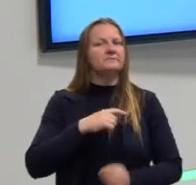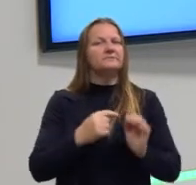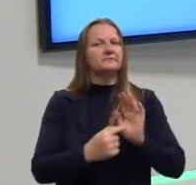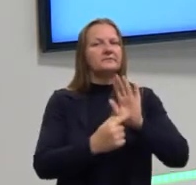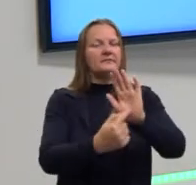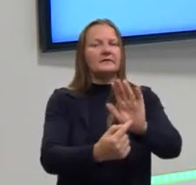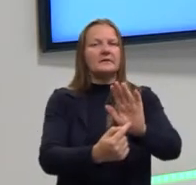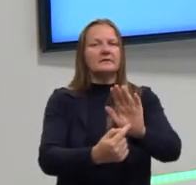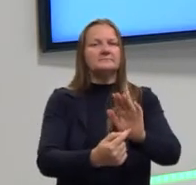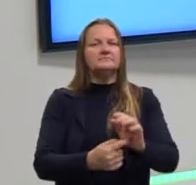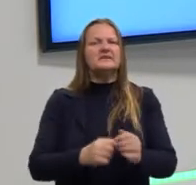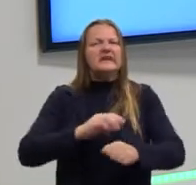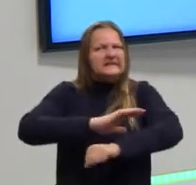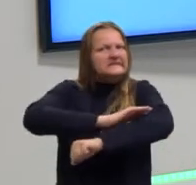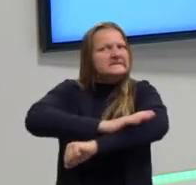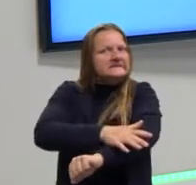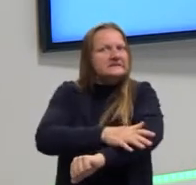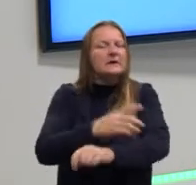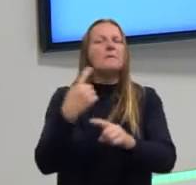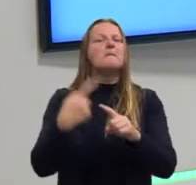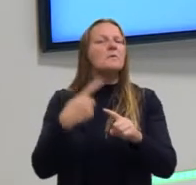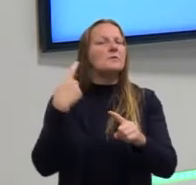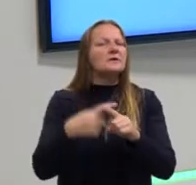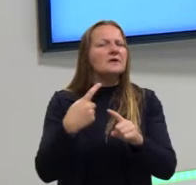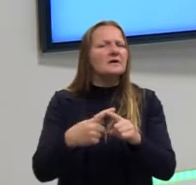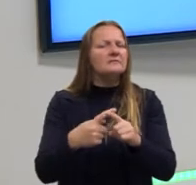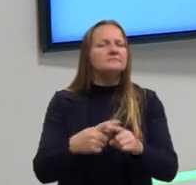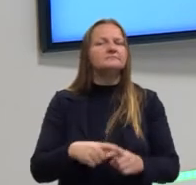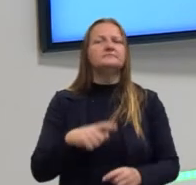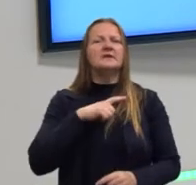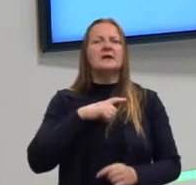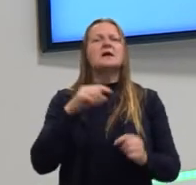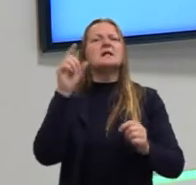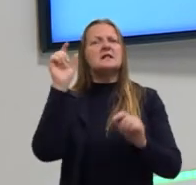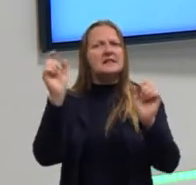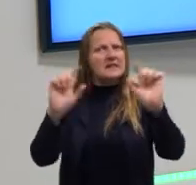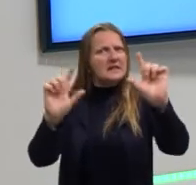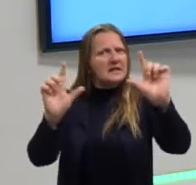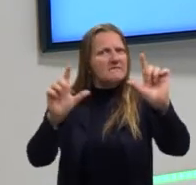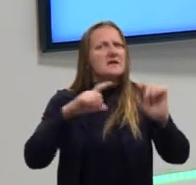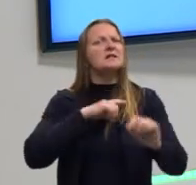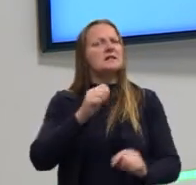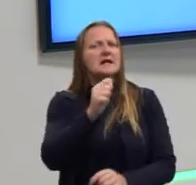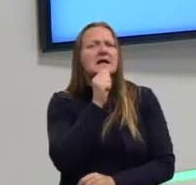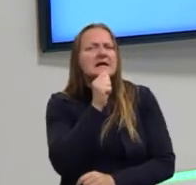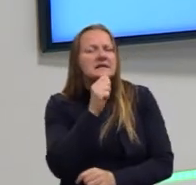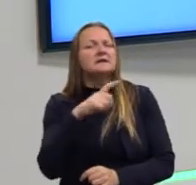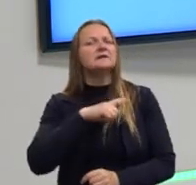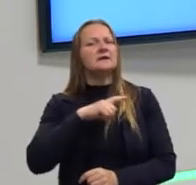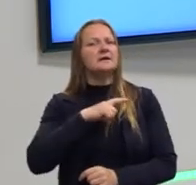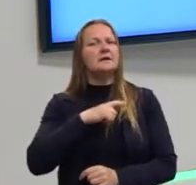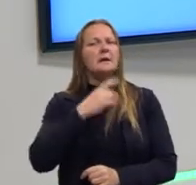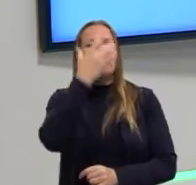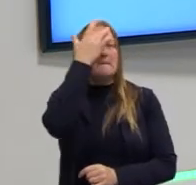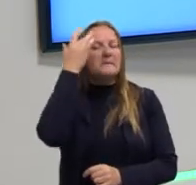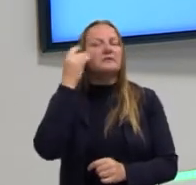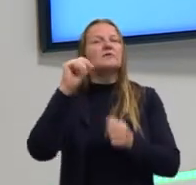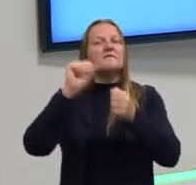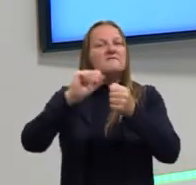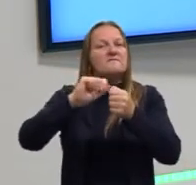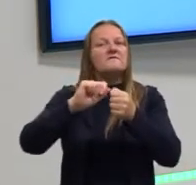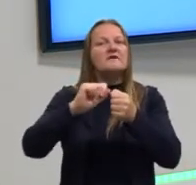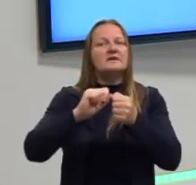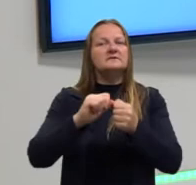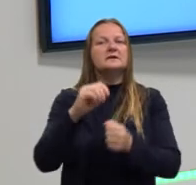prática é extremamente racista porque, hoje em dia, até na TV, a gente ainda vê pessoas fazendo